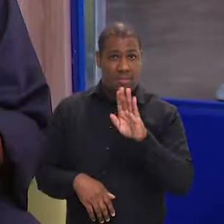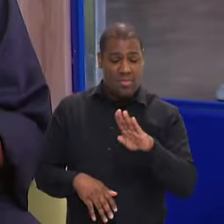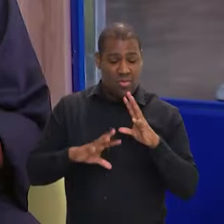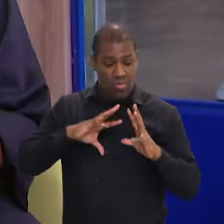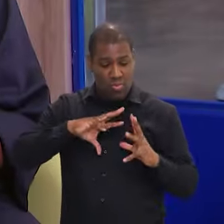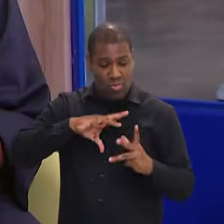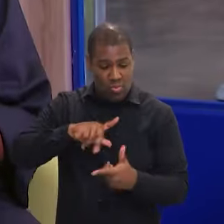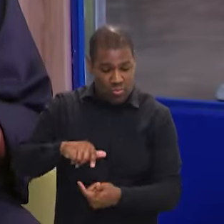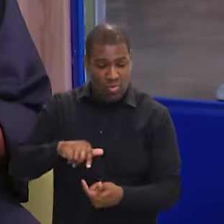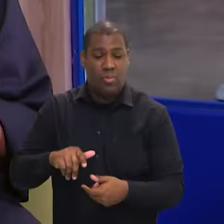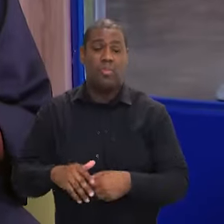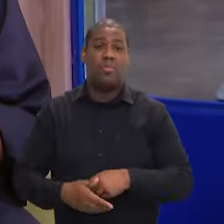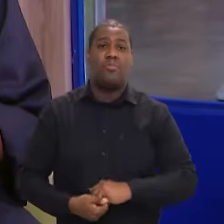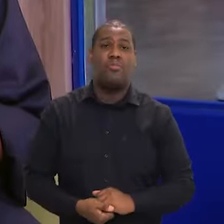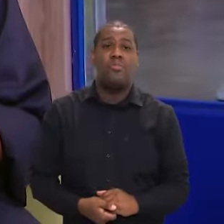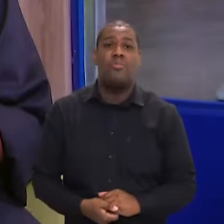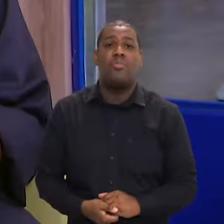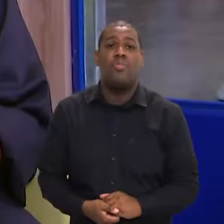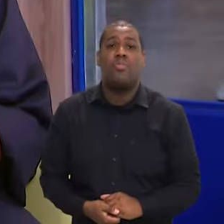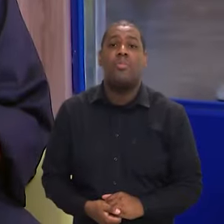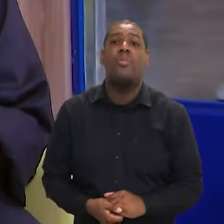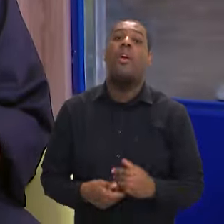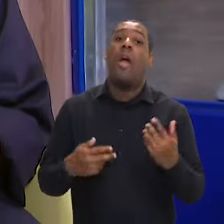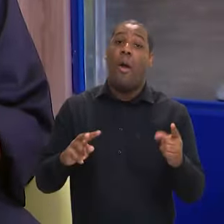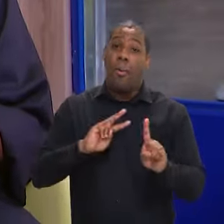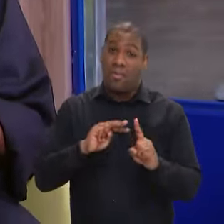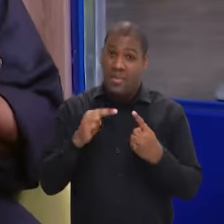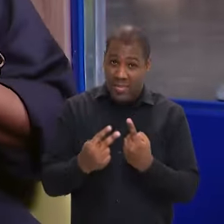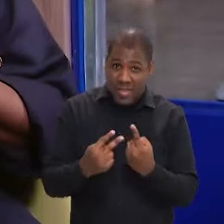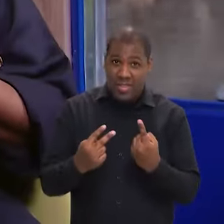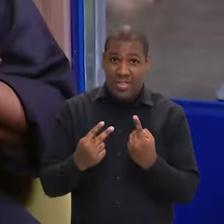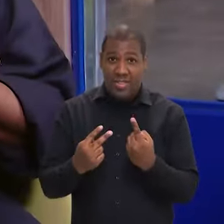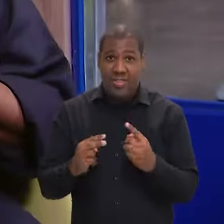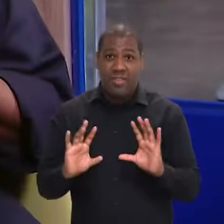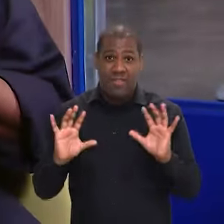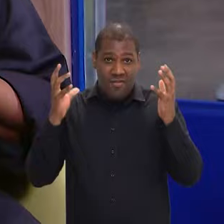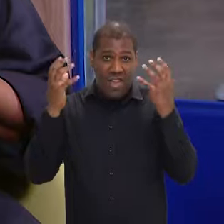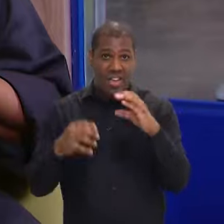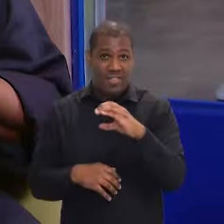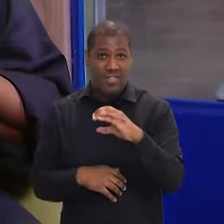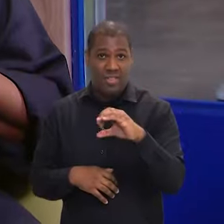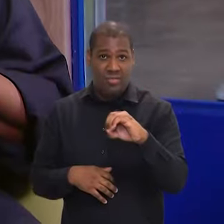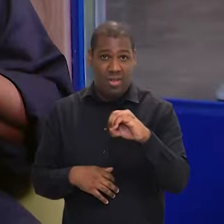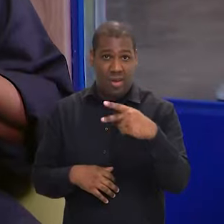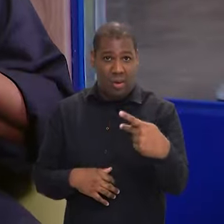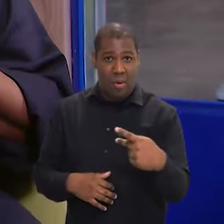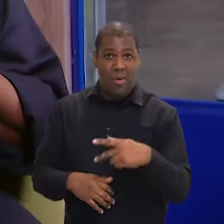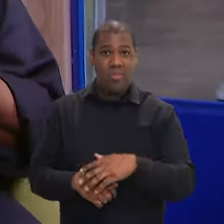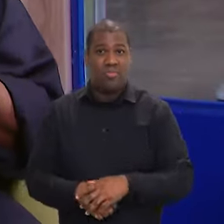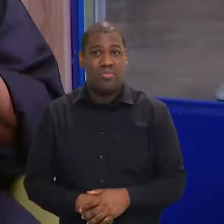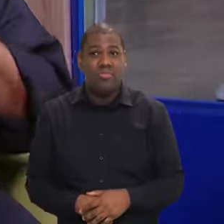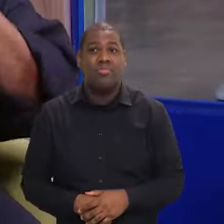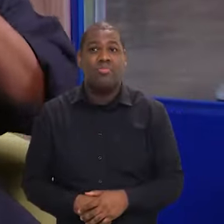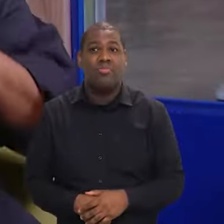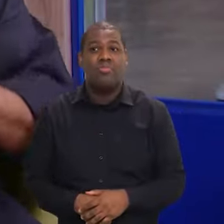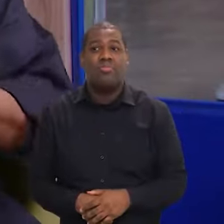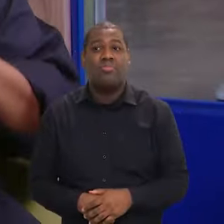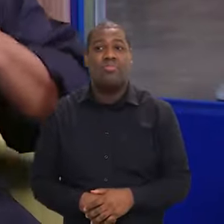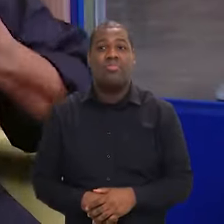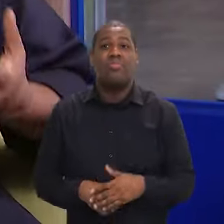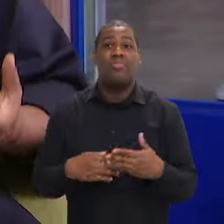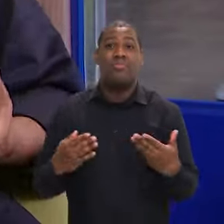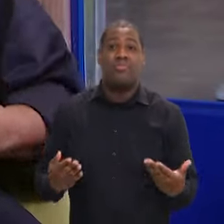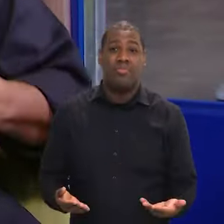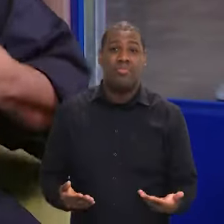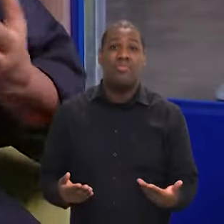forma esse colegiado e o próximo movimento é a COP, né? E ainda são três anos com